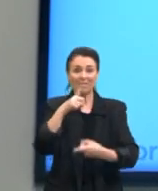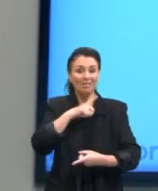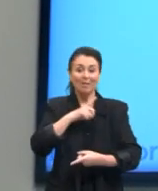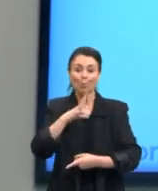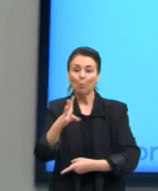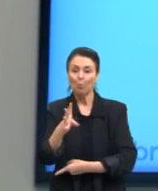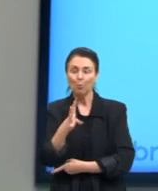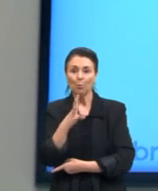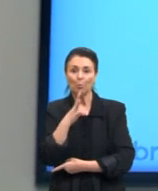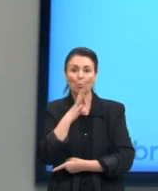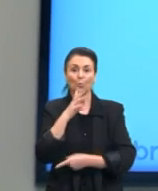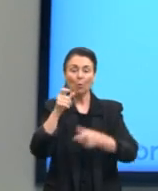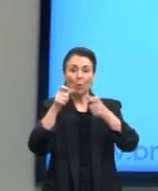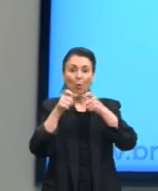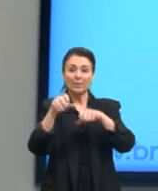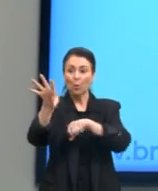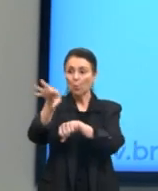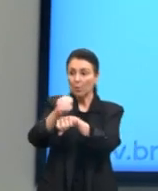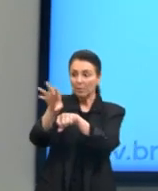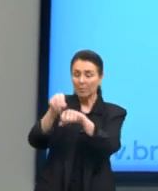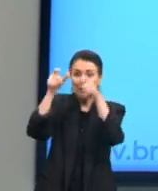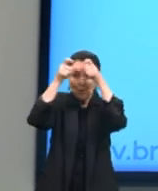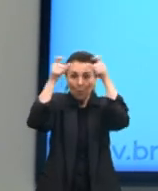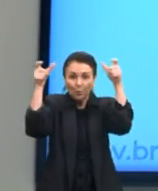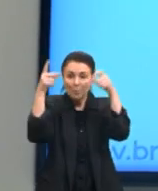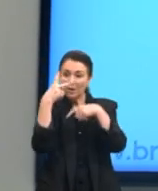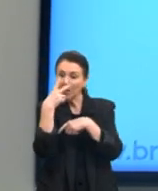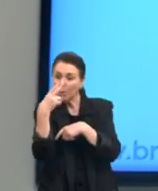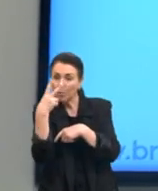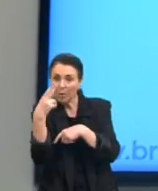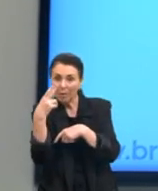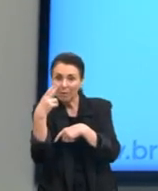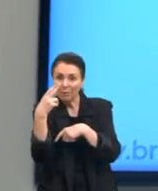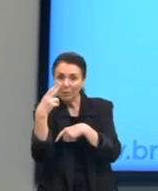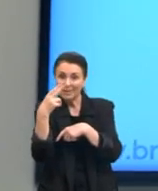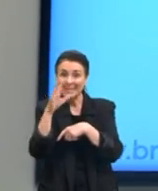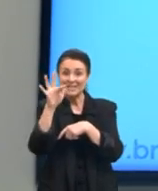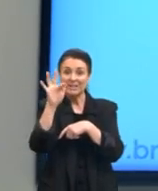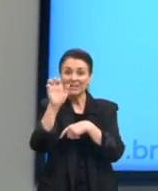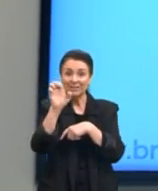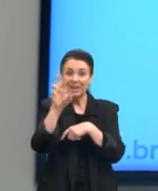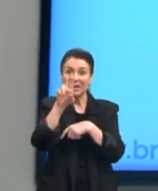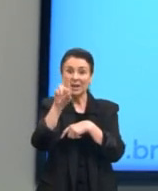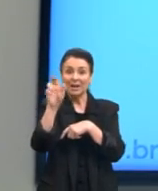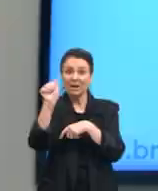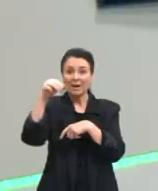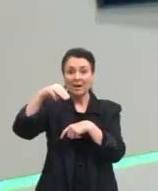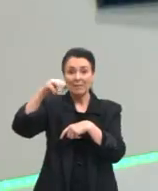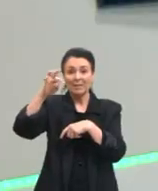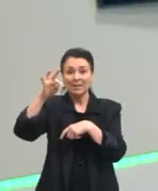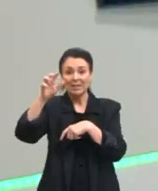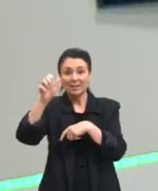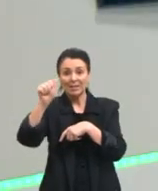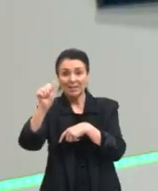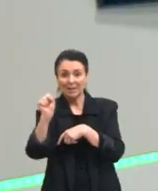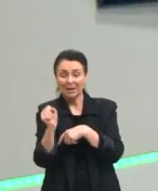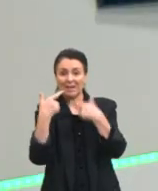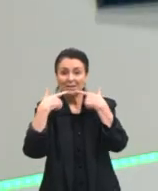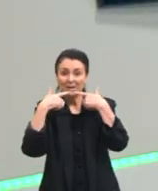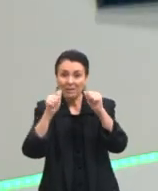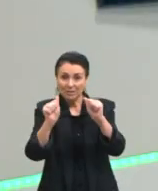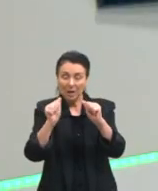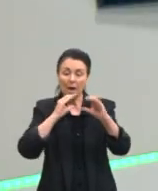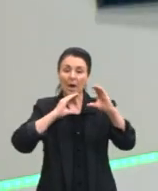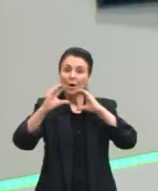conhecimento igual dessas ferramentas linguísticas. Então, a comunicação vai se dar através